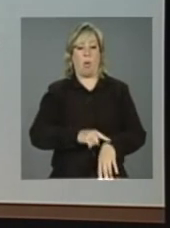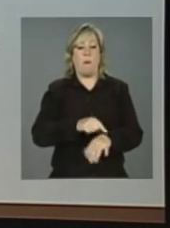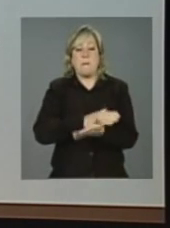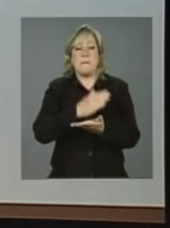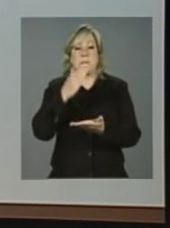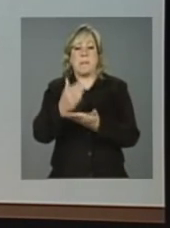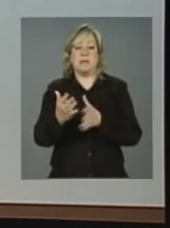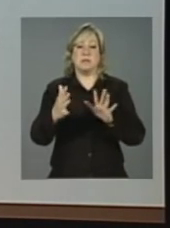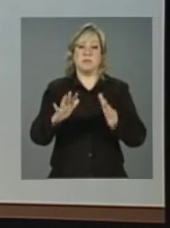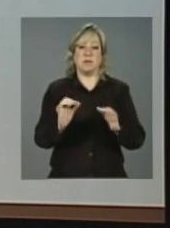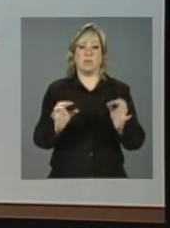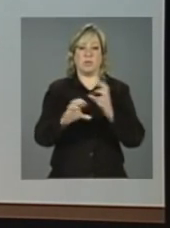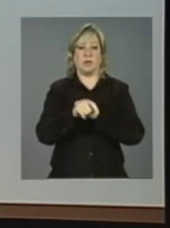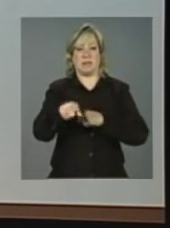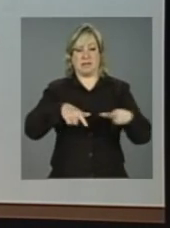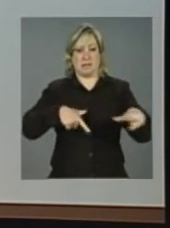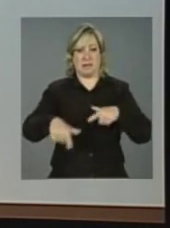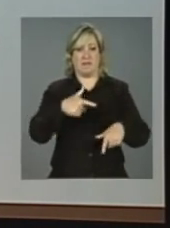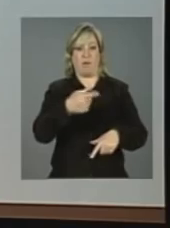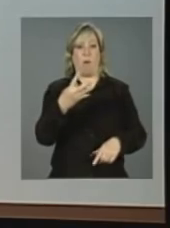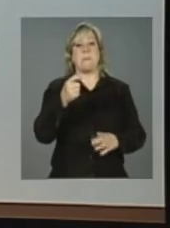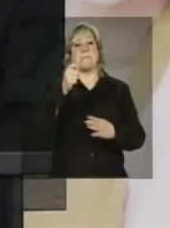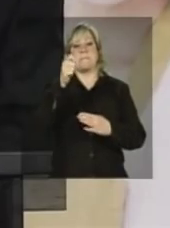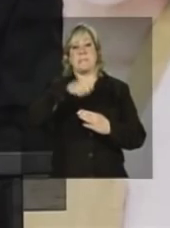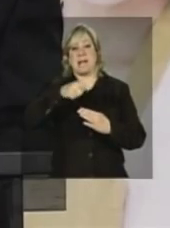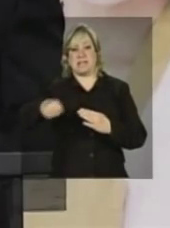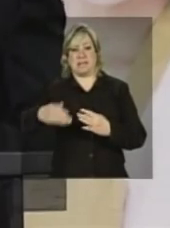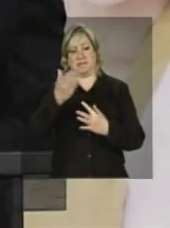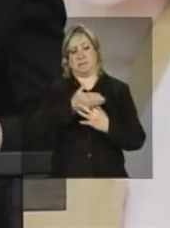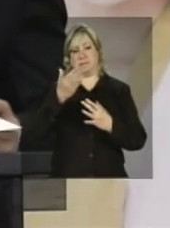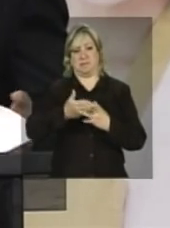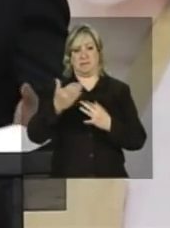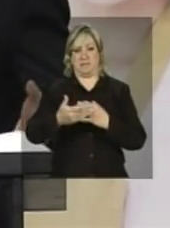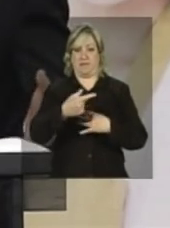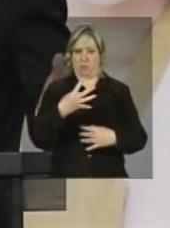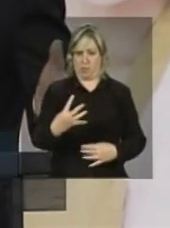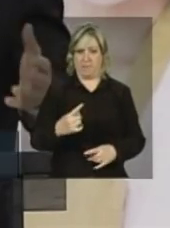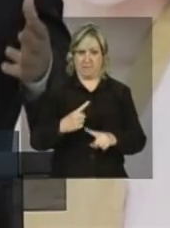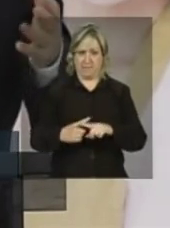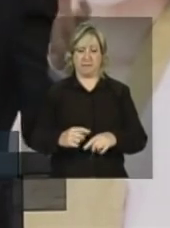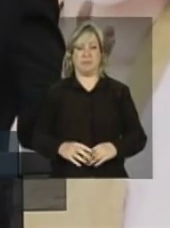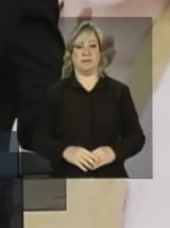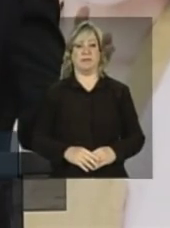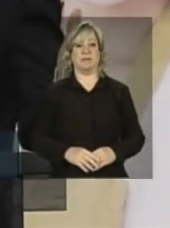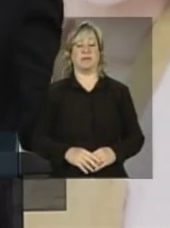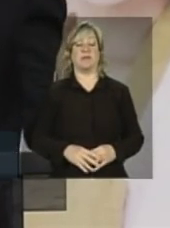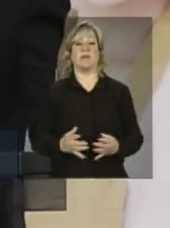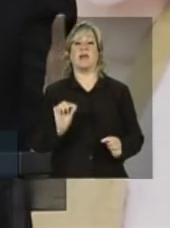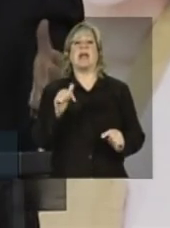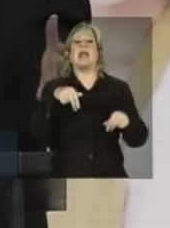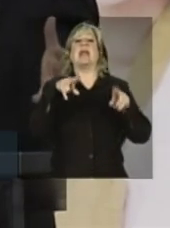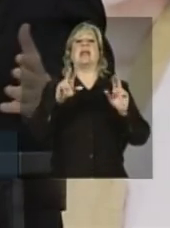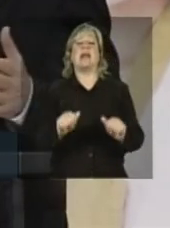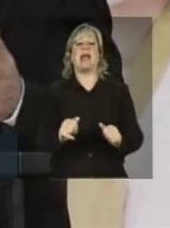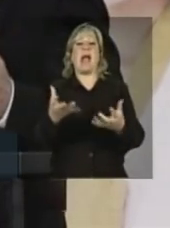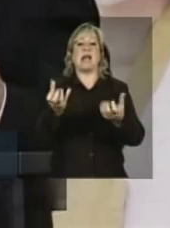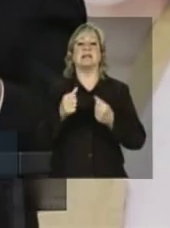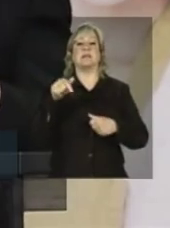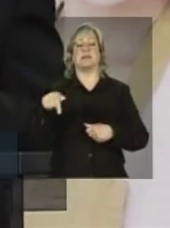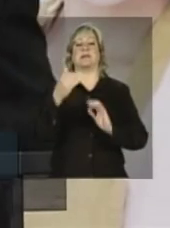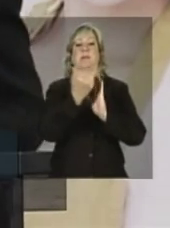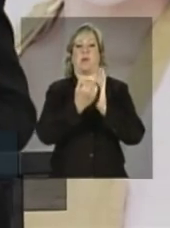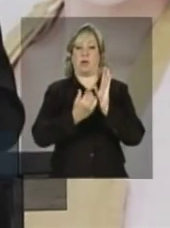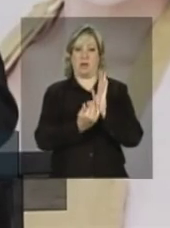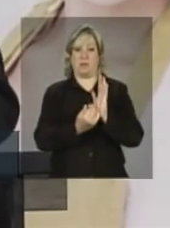o investimento é de 24 meses. Passamos adiante. Bom, quem são os beneficiários desse programa?